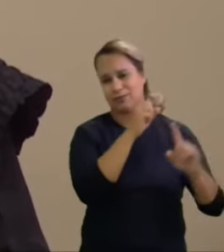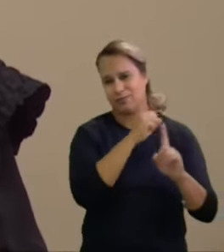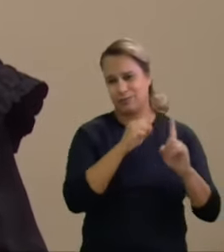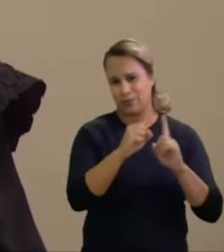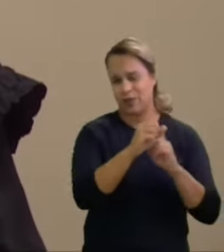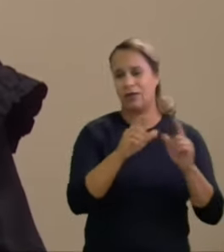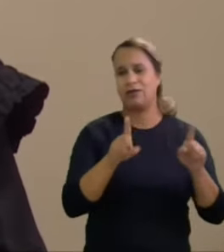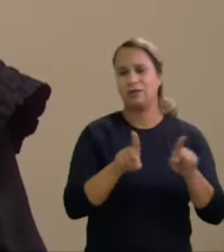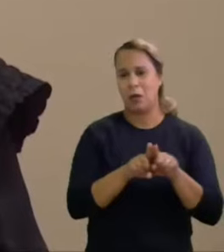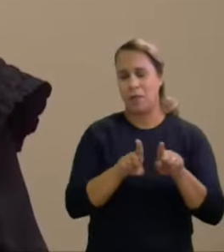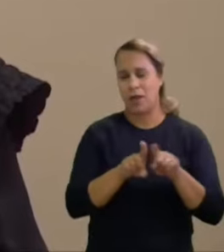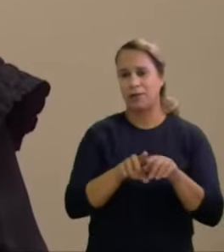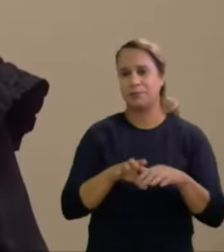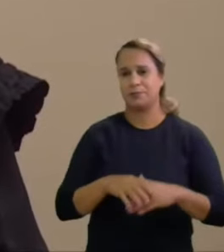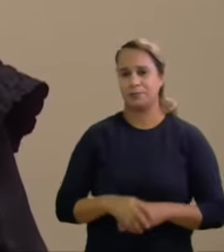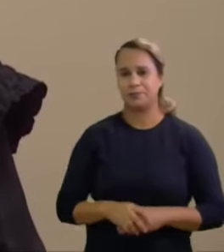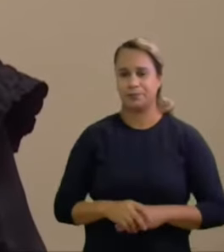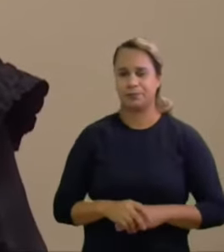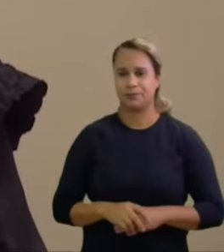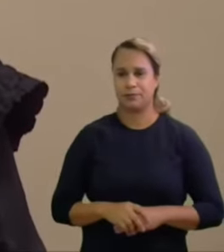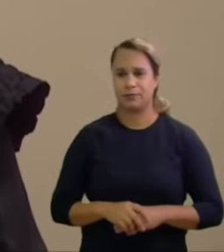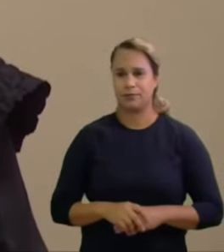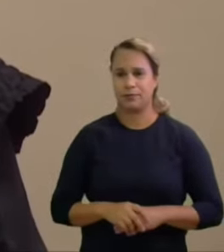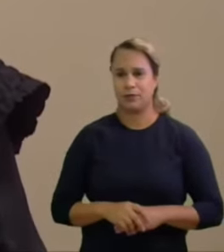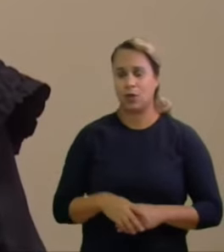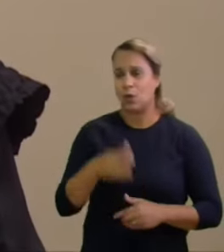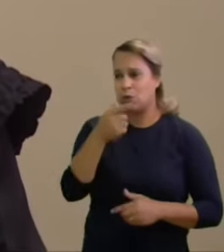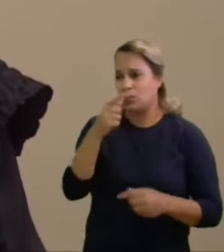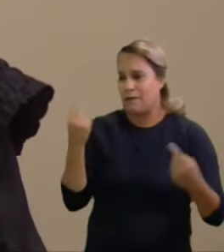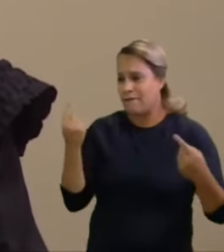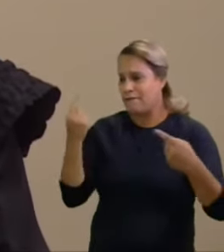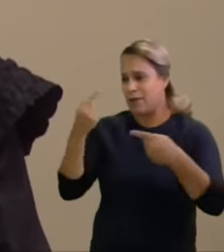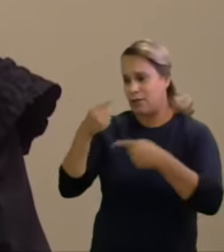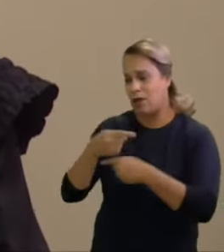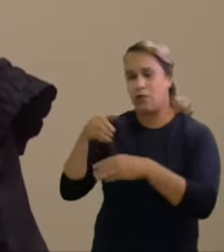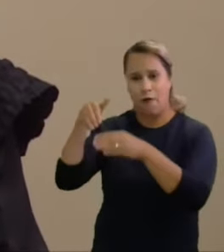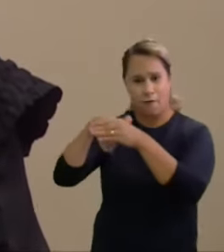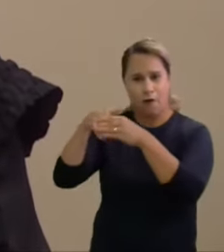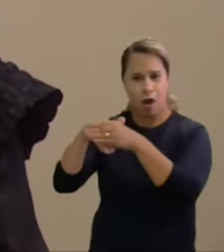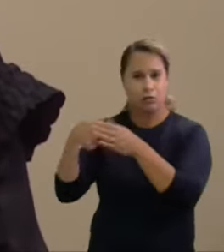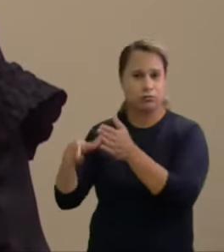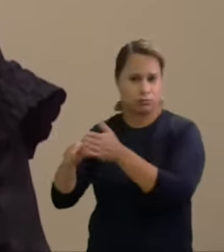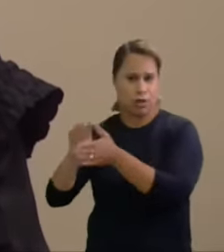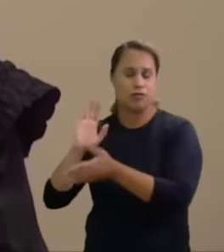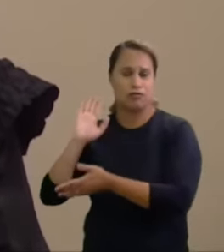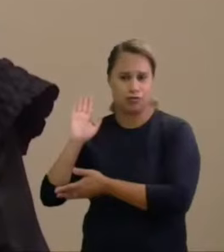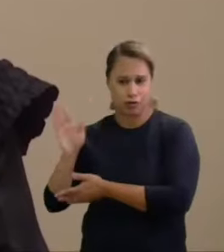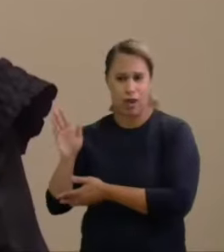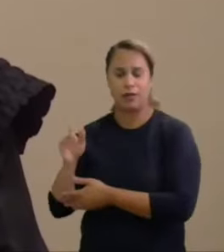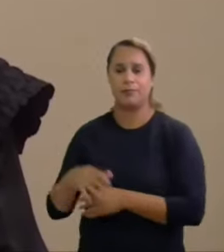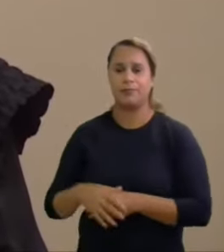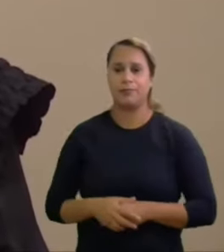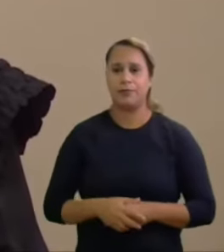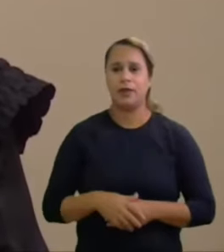também não há divergência com os votos que me antecederam então eu passo adiante mas no voto eu fundamento aqui também